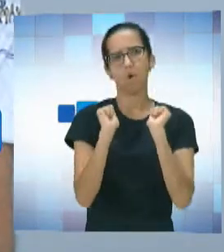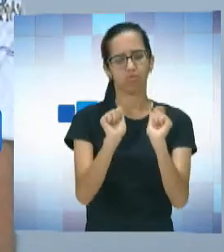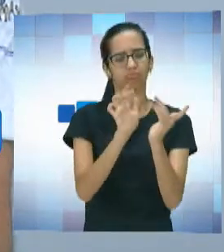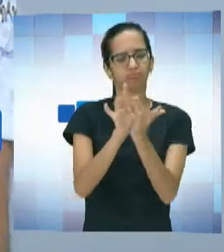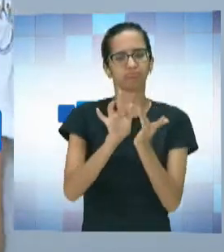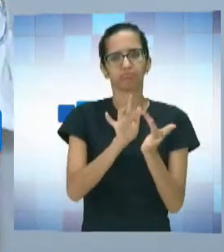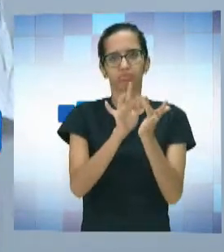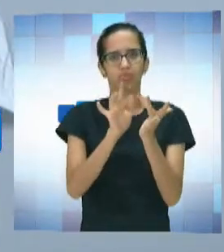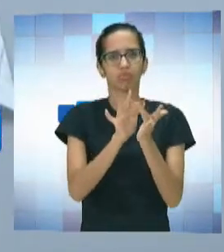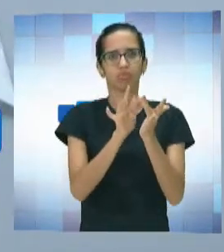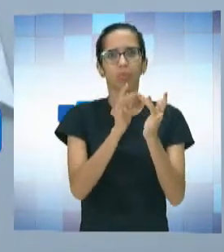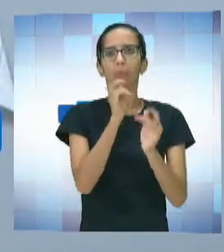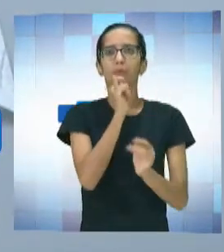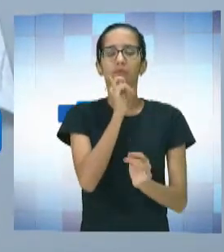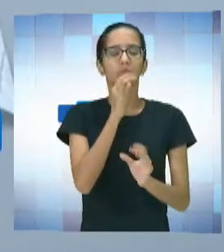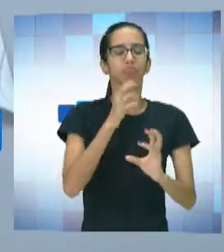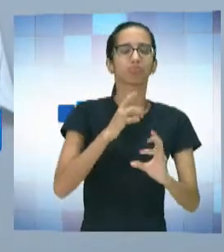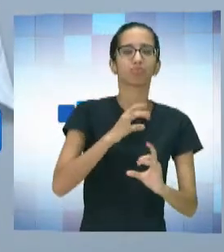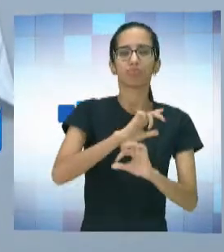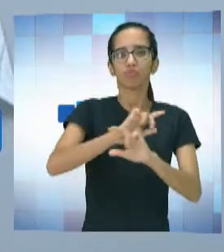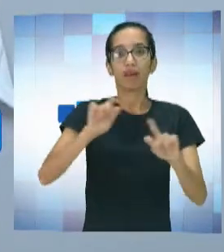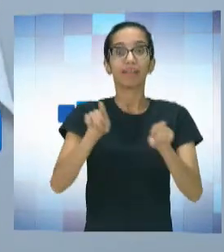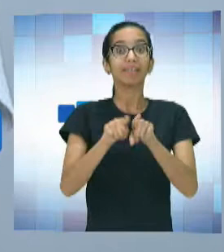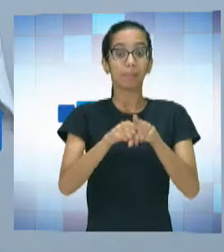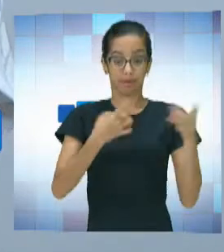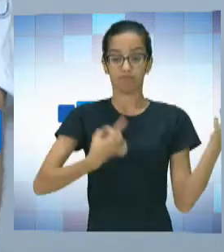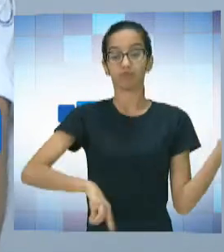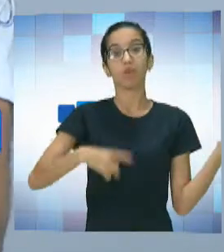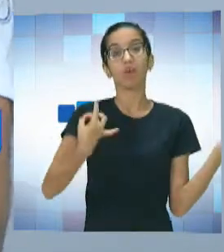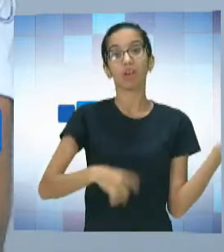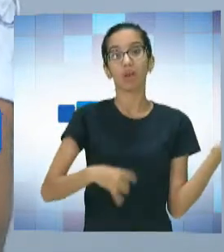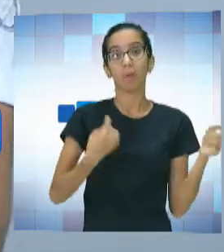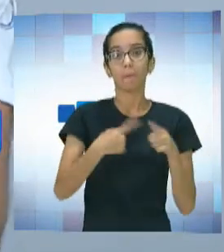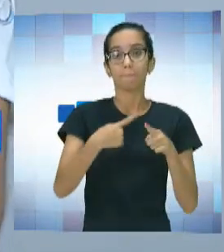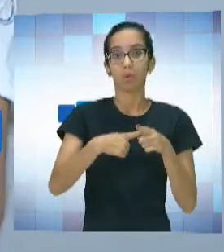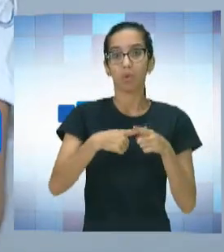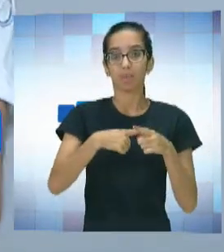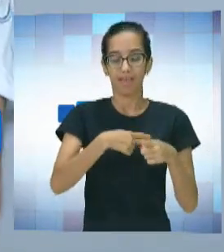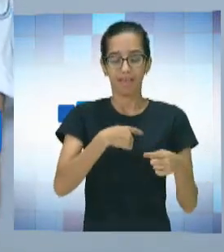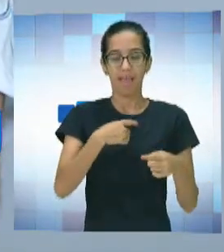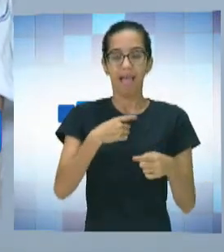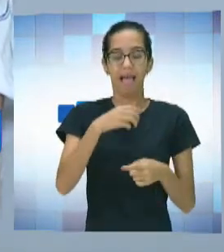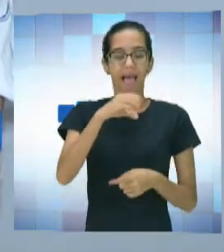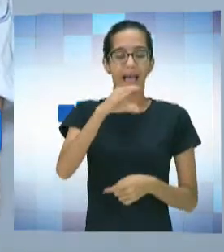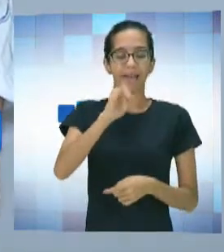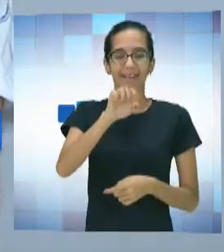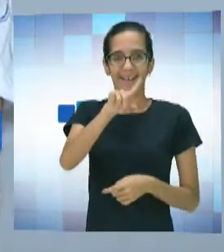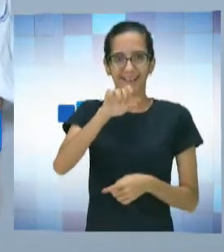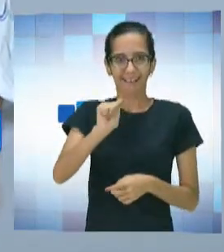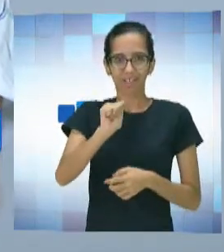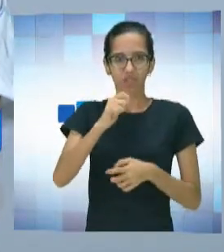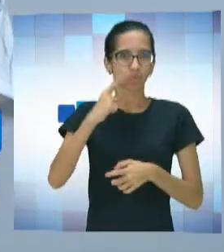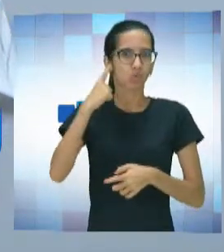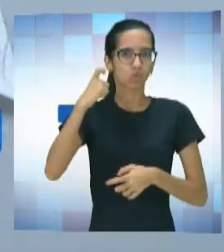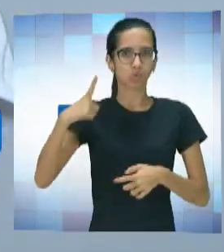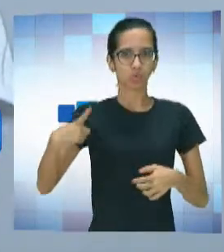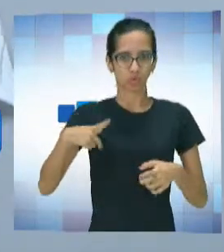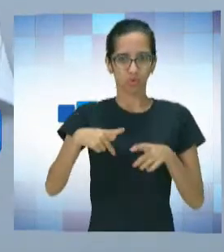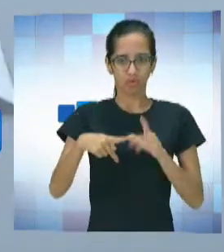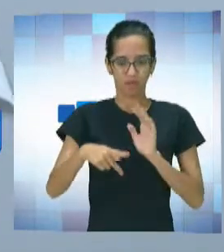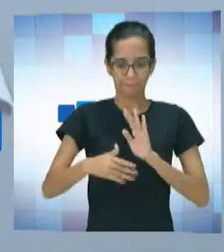instrumentos de sopro e até mesmo violão. Até porque a caixa, a caixa acústica, ela fica junto ao corpo, onde ele sente as